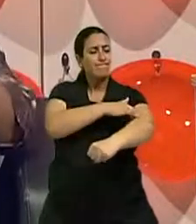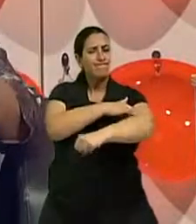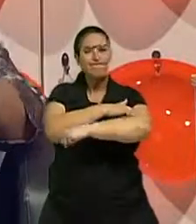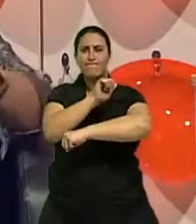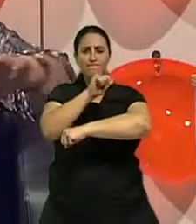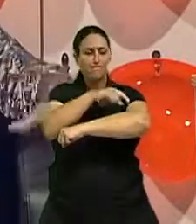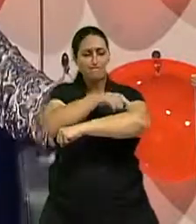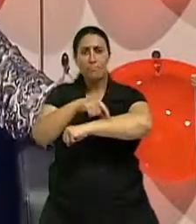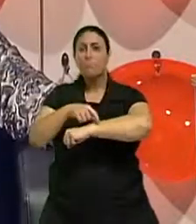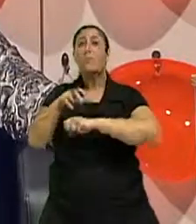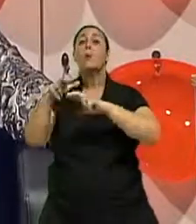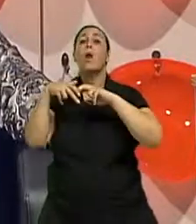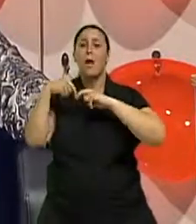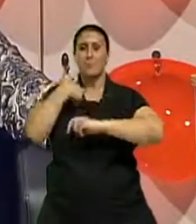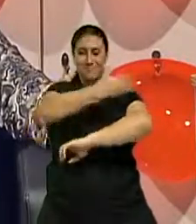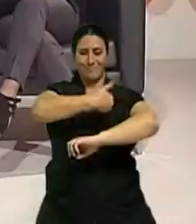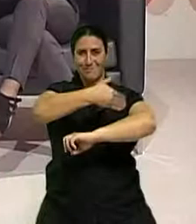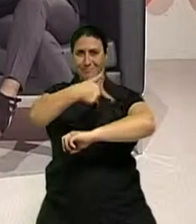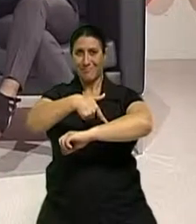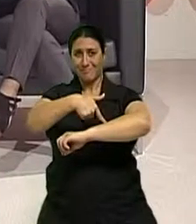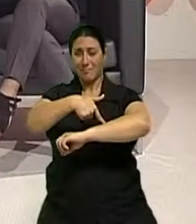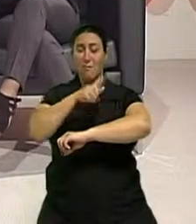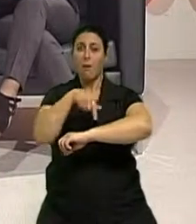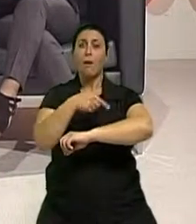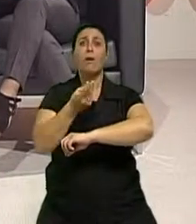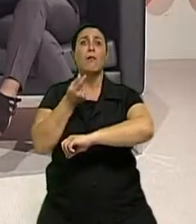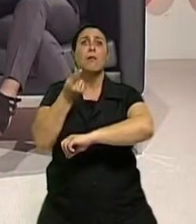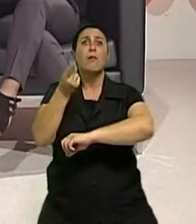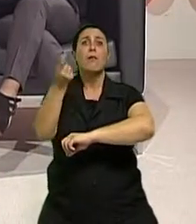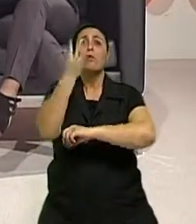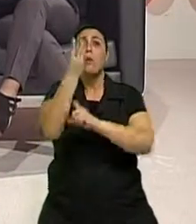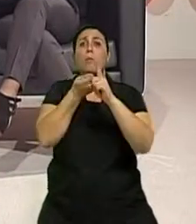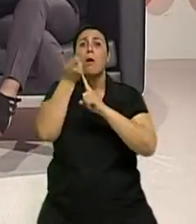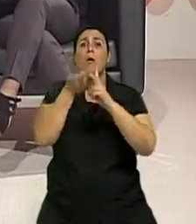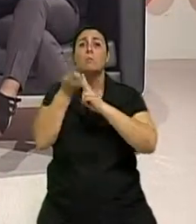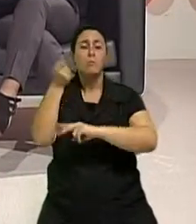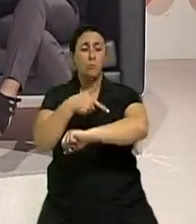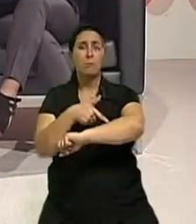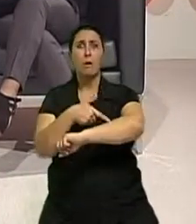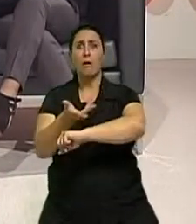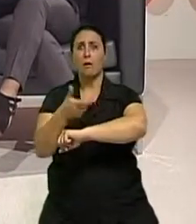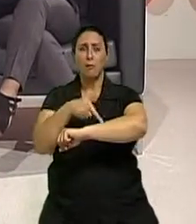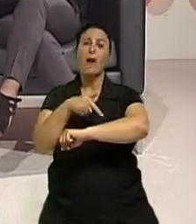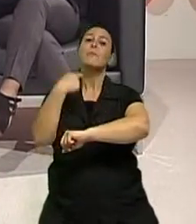que a inatividade, porque eu não pude mexer. Claro. E aí, que que se faz? Se começa a fazer